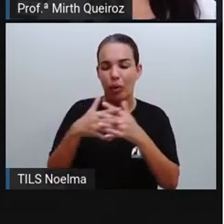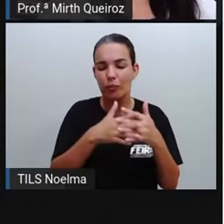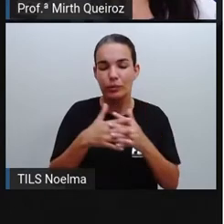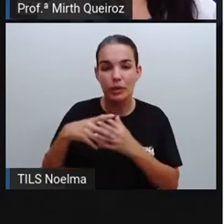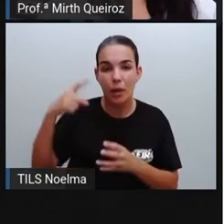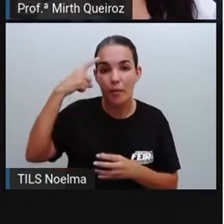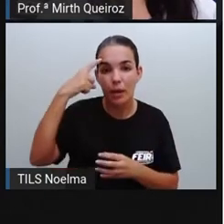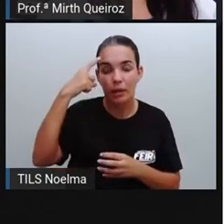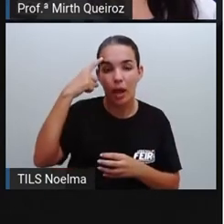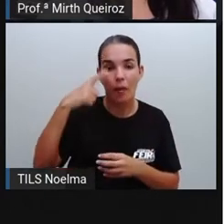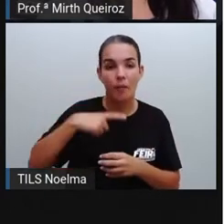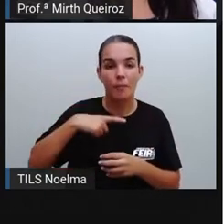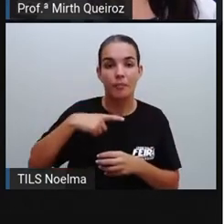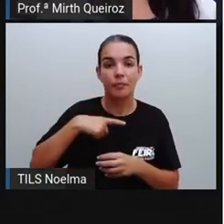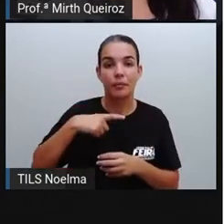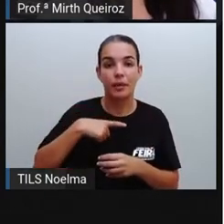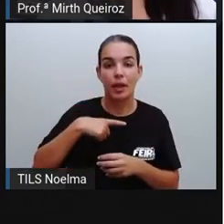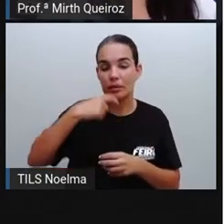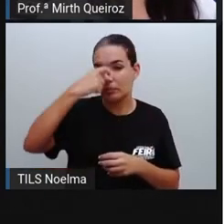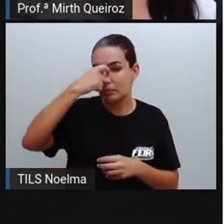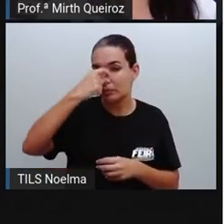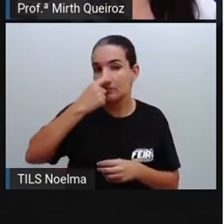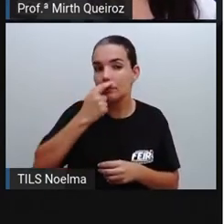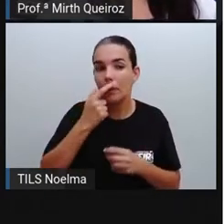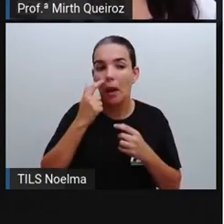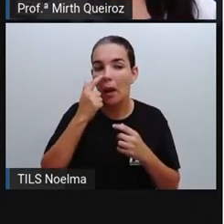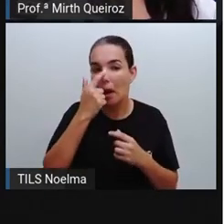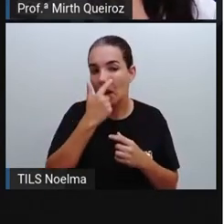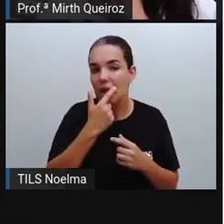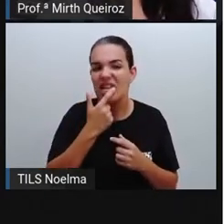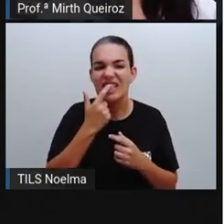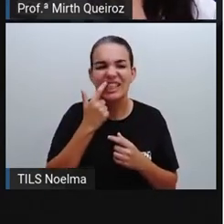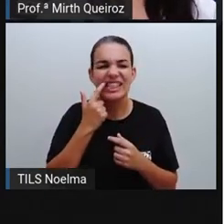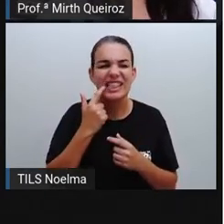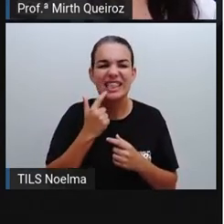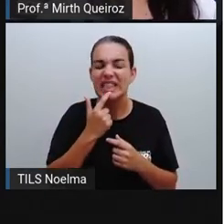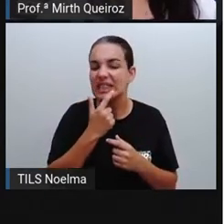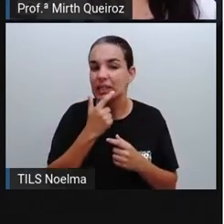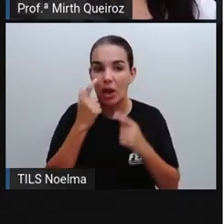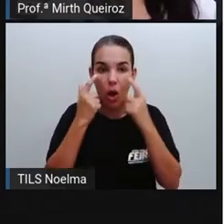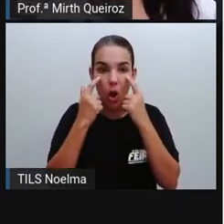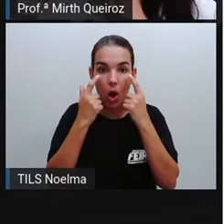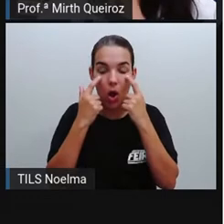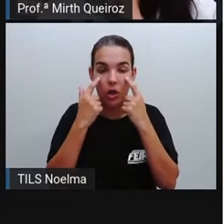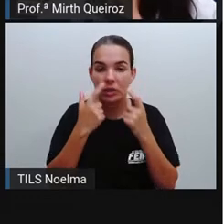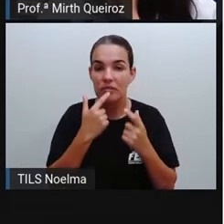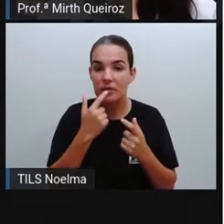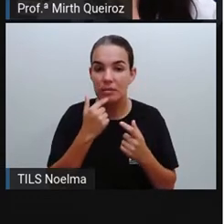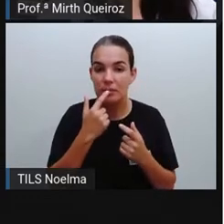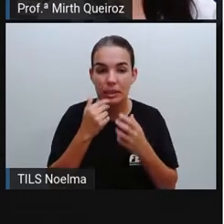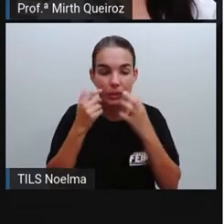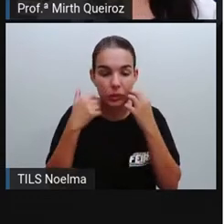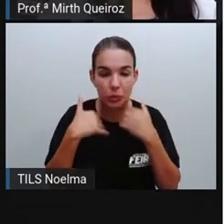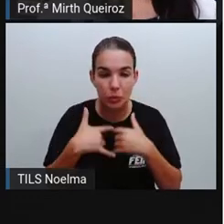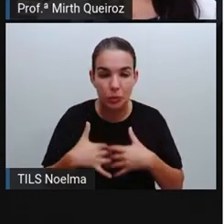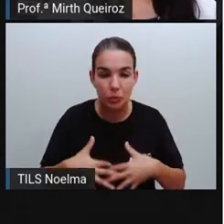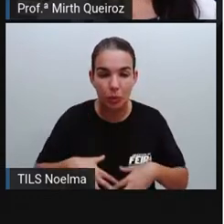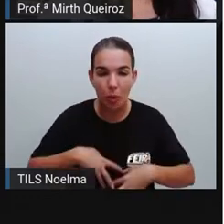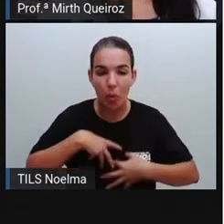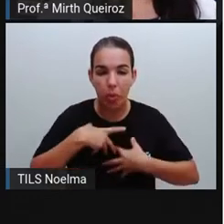causar sangramento pelo nariz e gengiva, olhos vermelhos, vômitos persistentes,